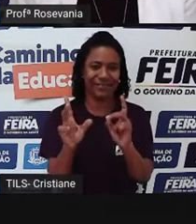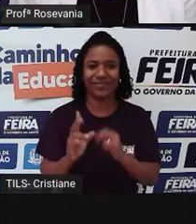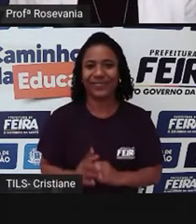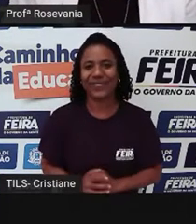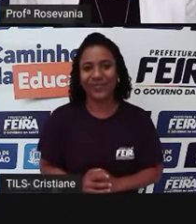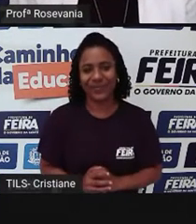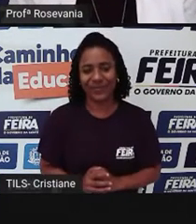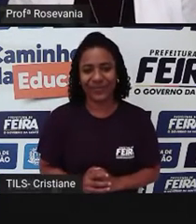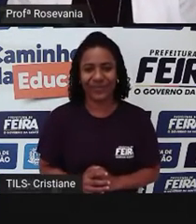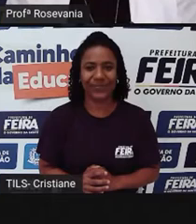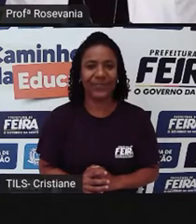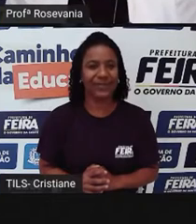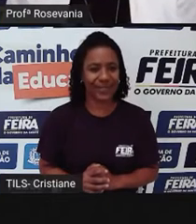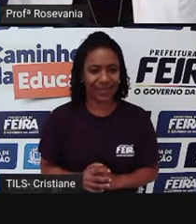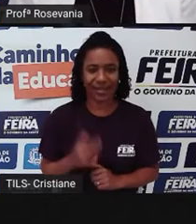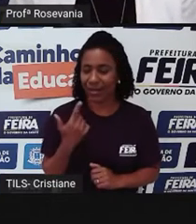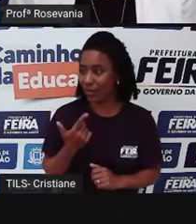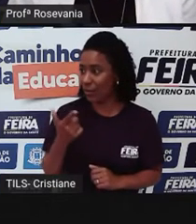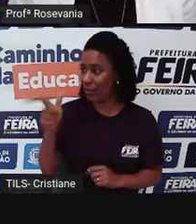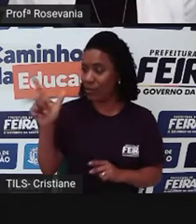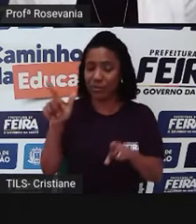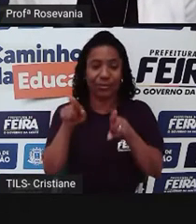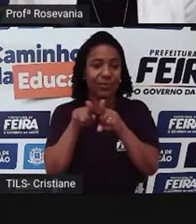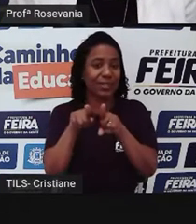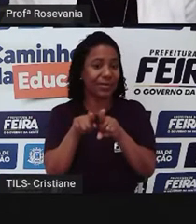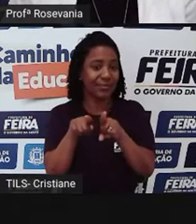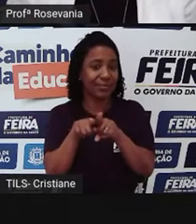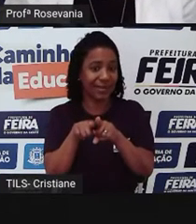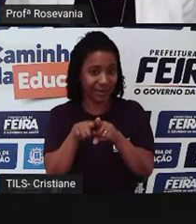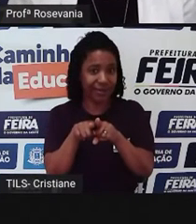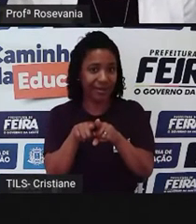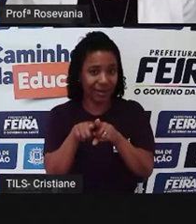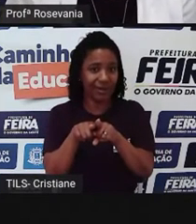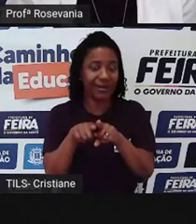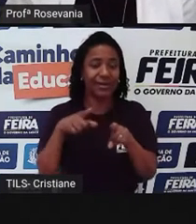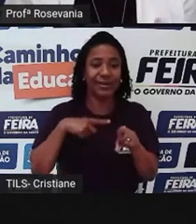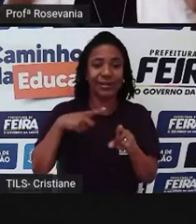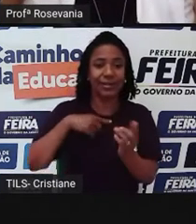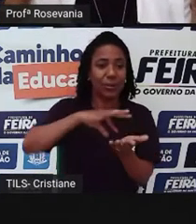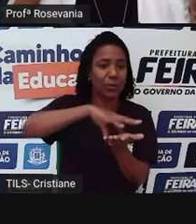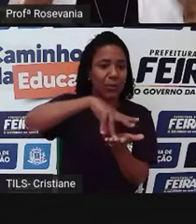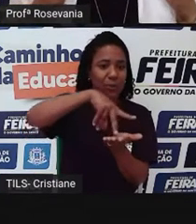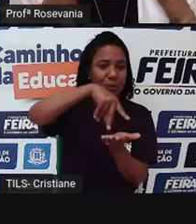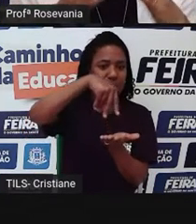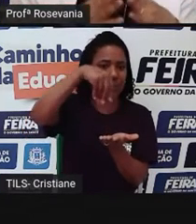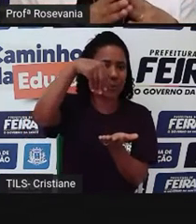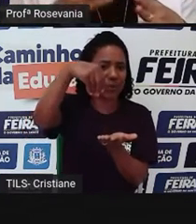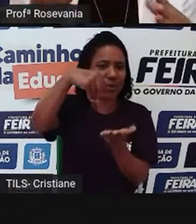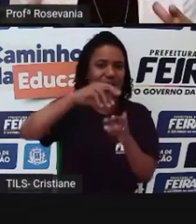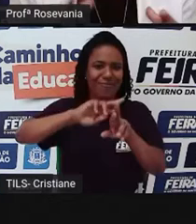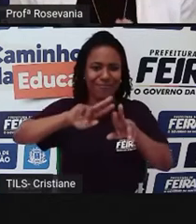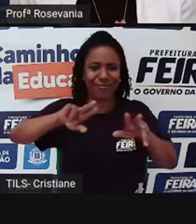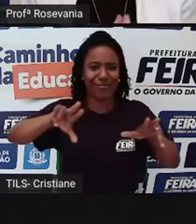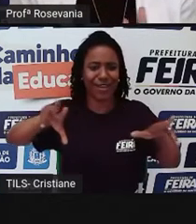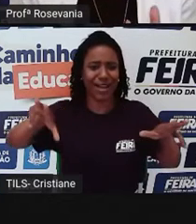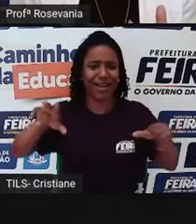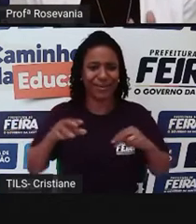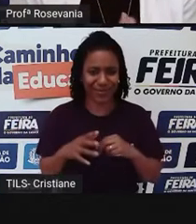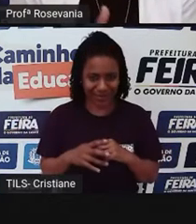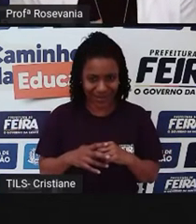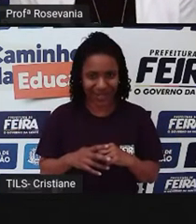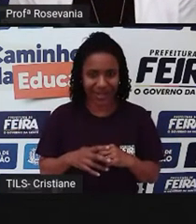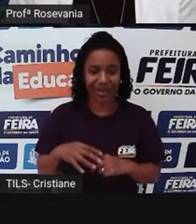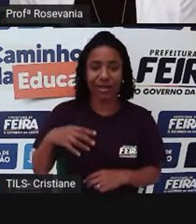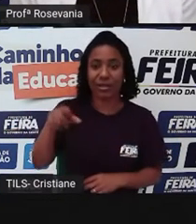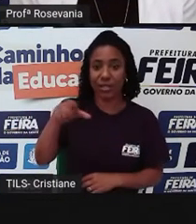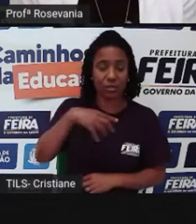Outro aspecto também que a gente percebe na feira é a parte dos artesanatos. Aqui, essa daí é uma feira de Salvador,